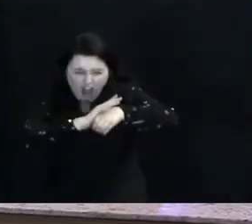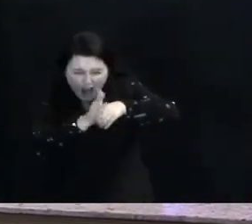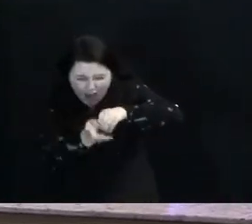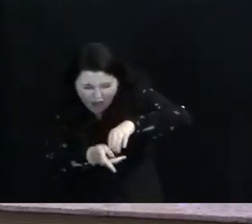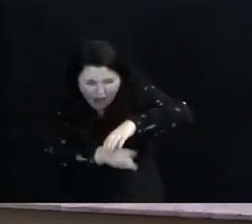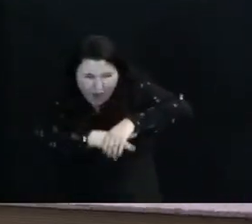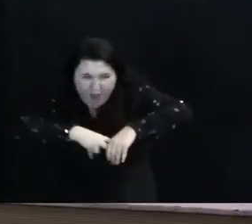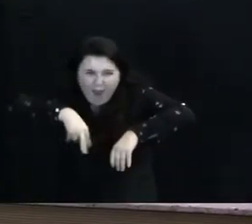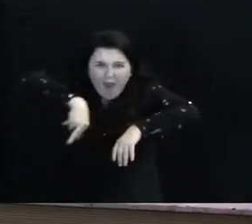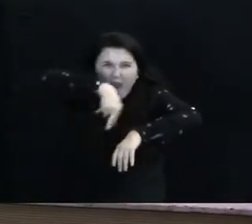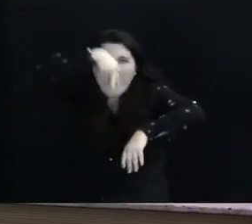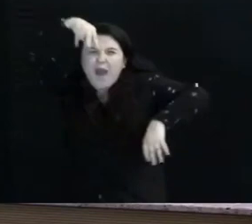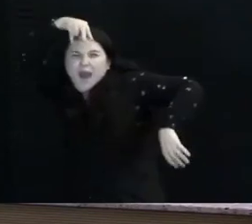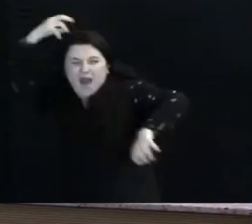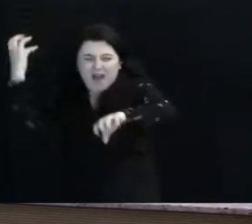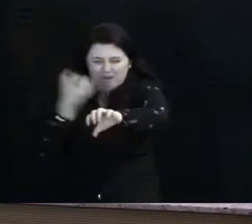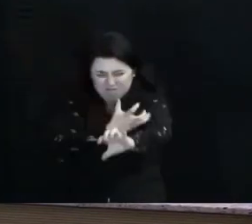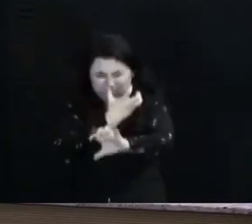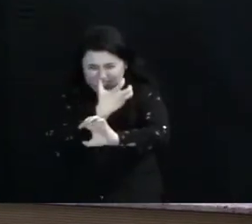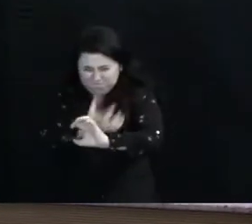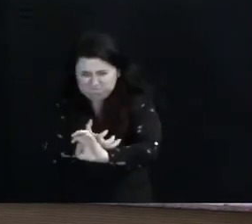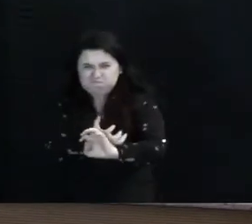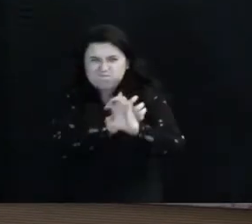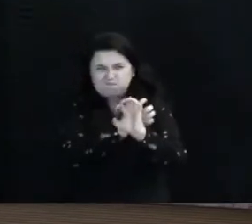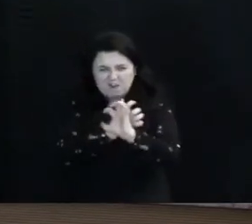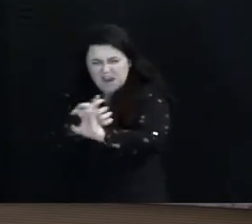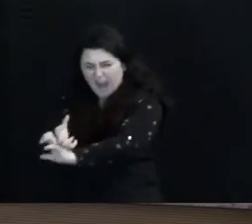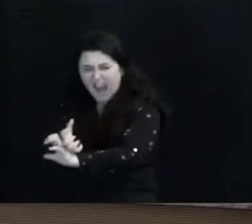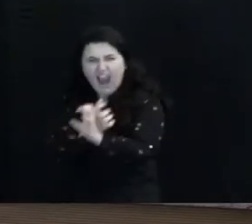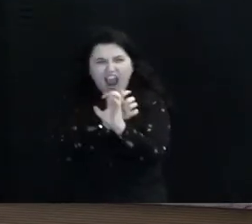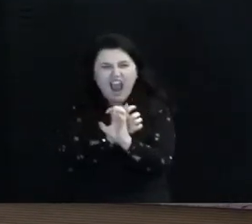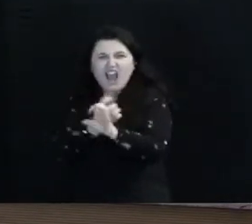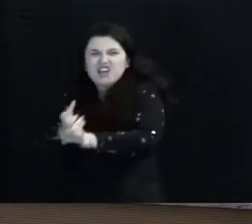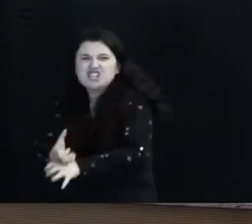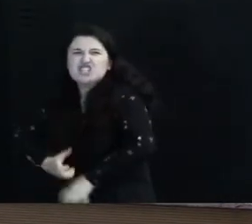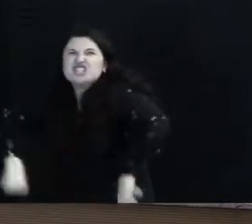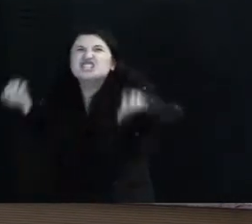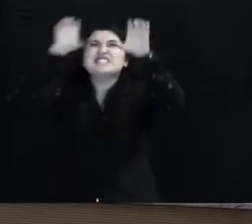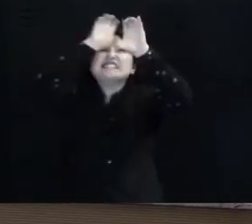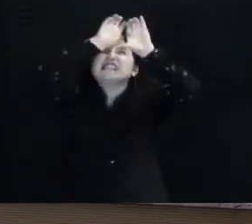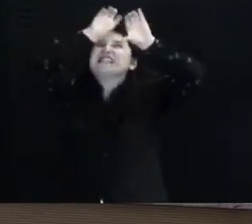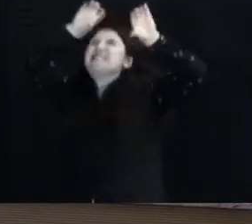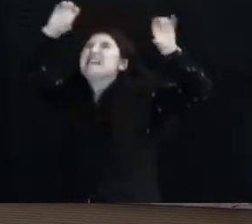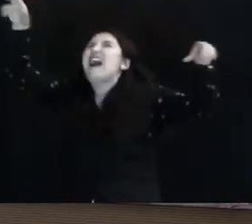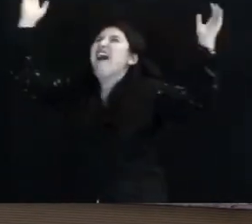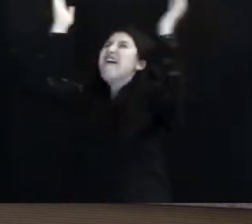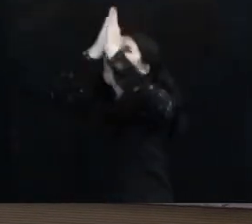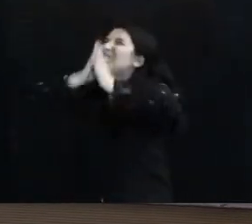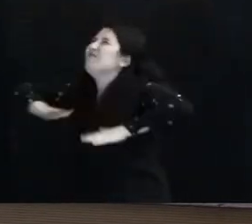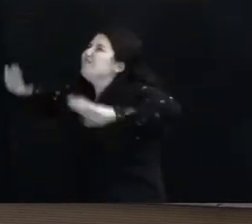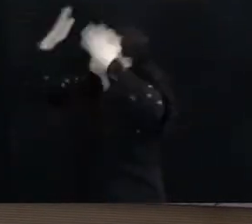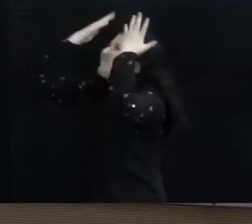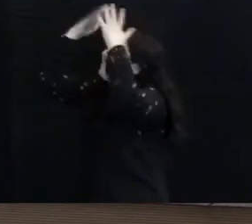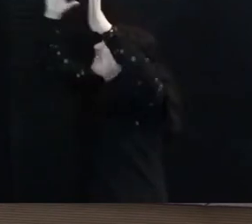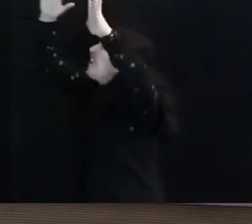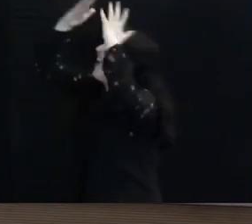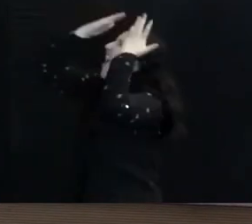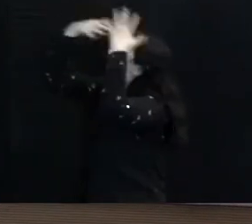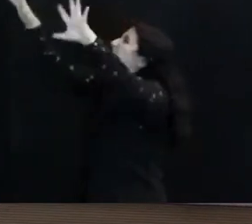agora está O céu te adora,